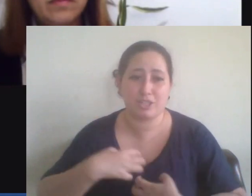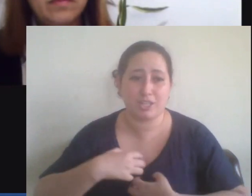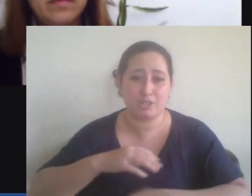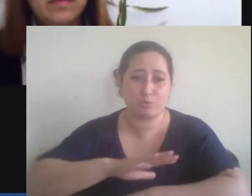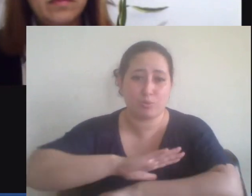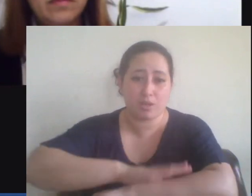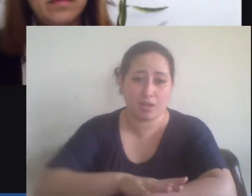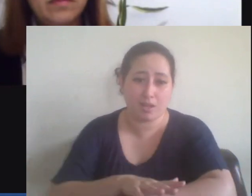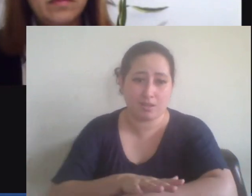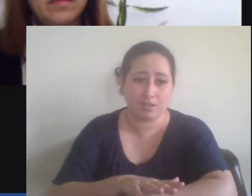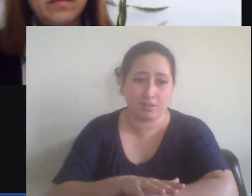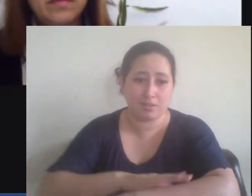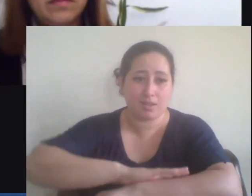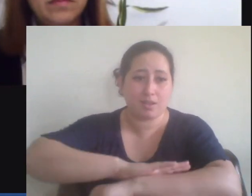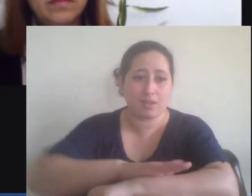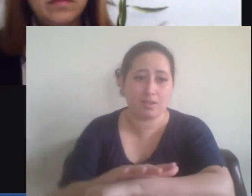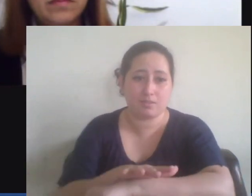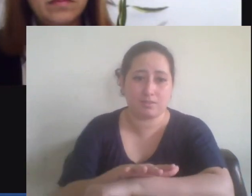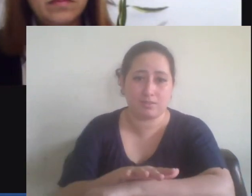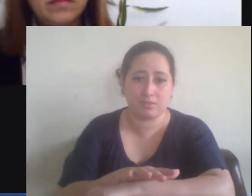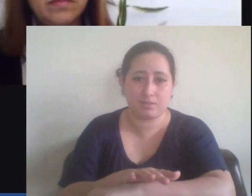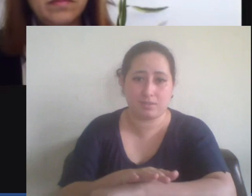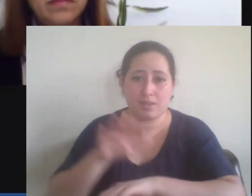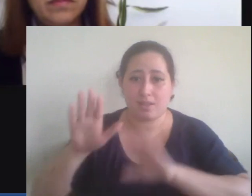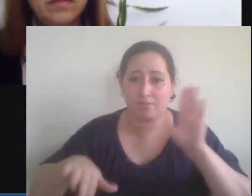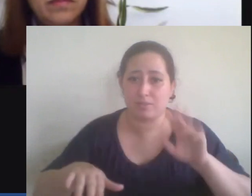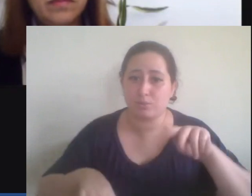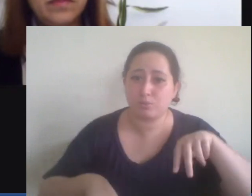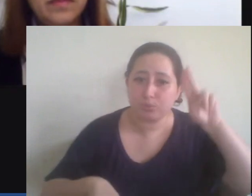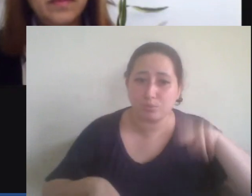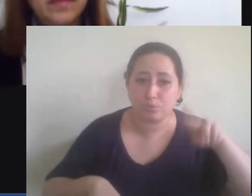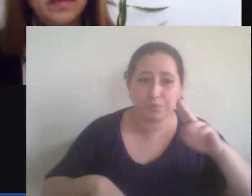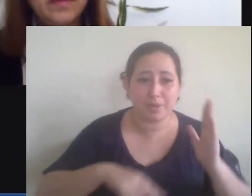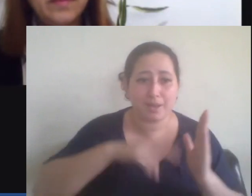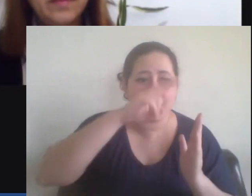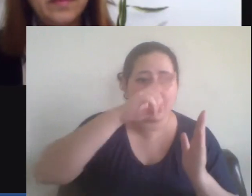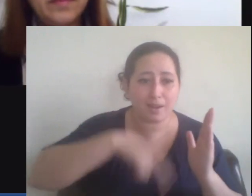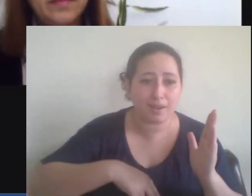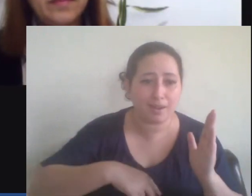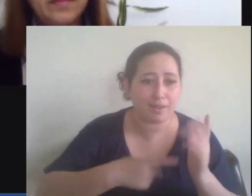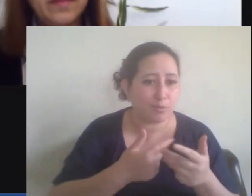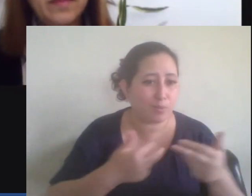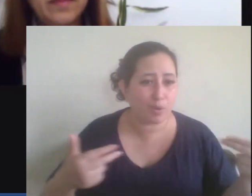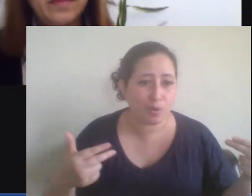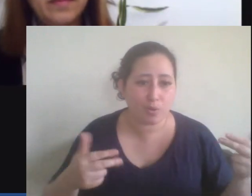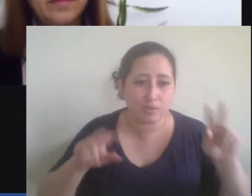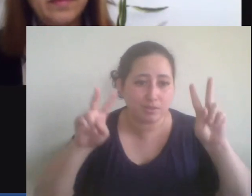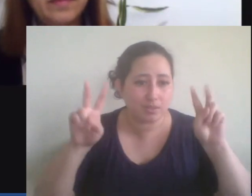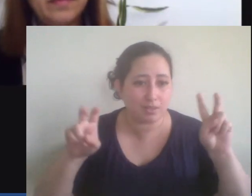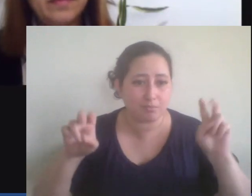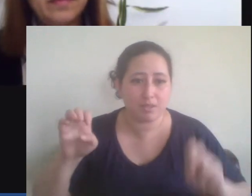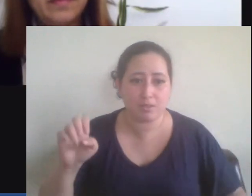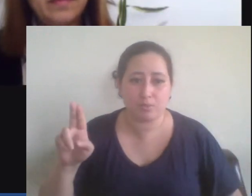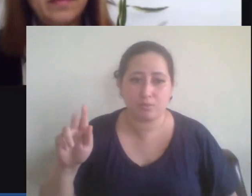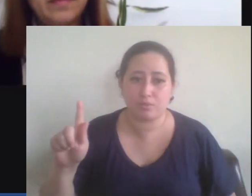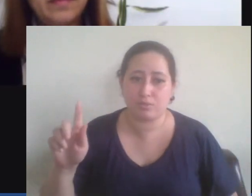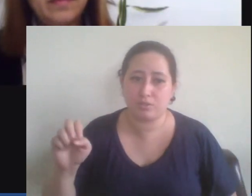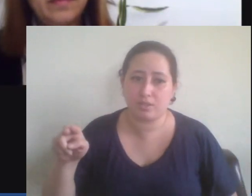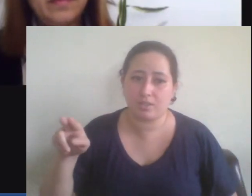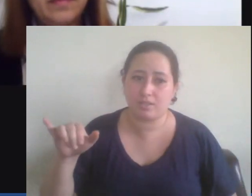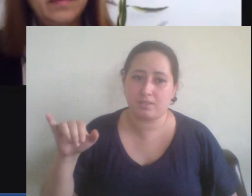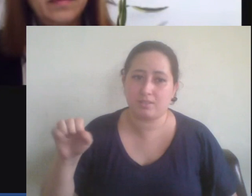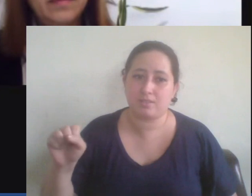sem nunca ter lido qualquer coisa sobre eugenismo mas são